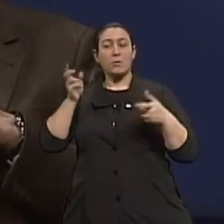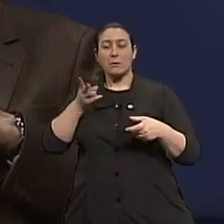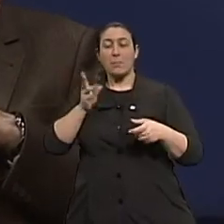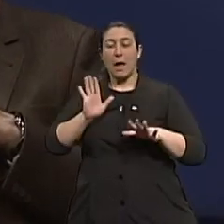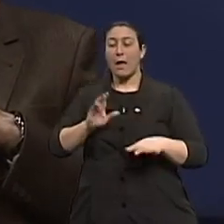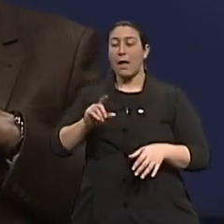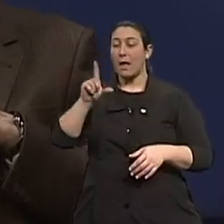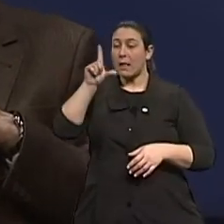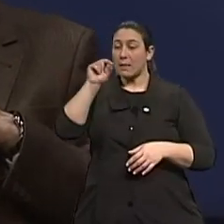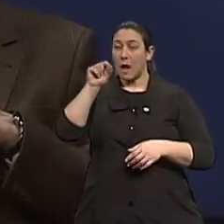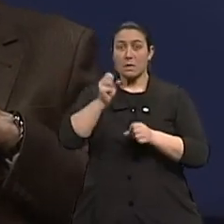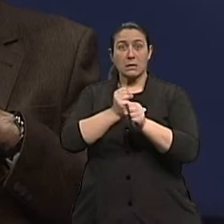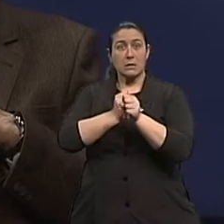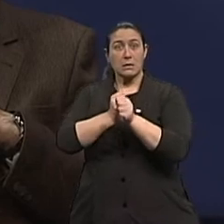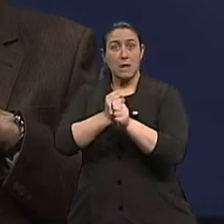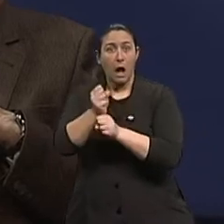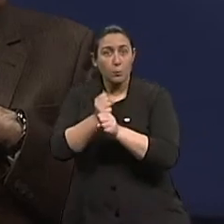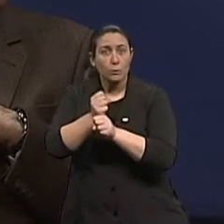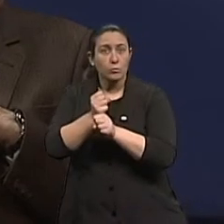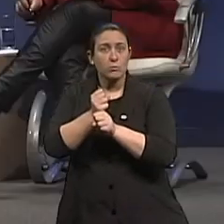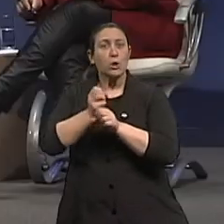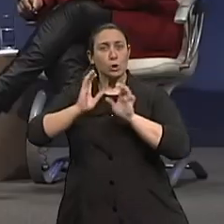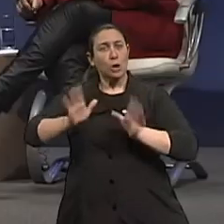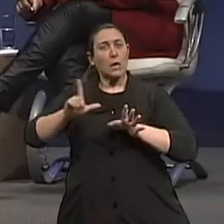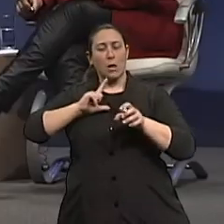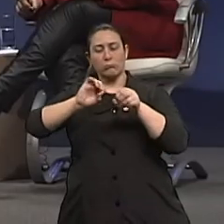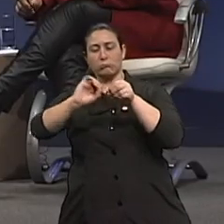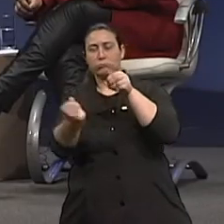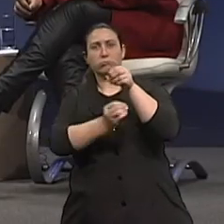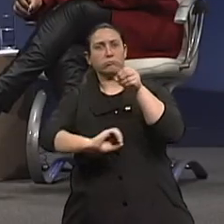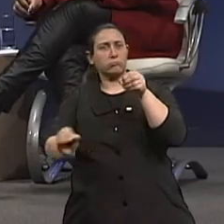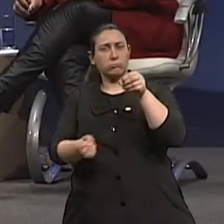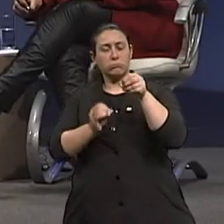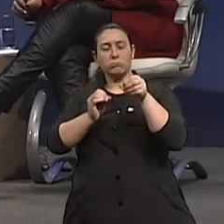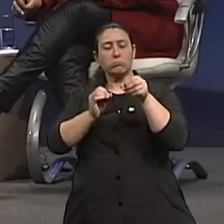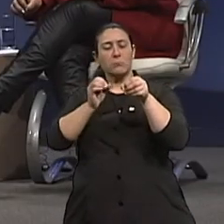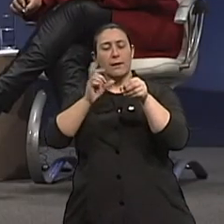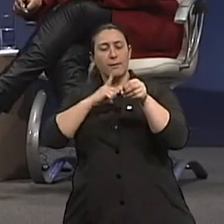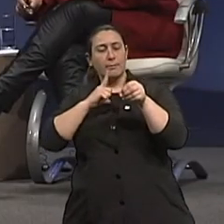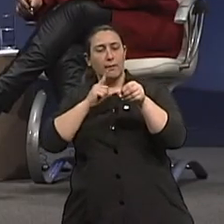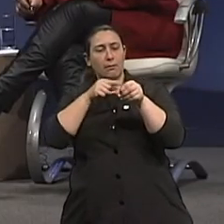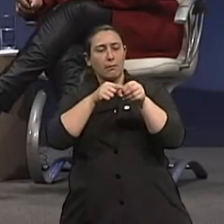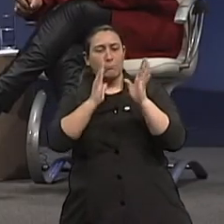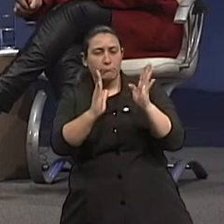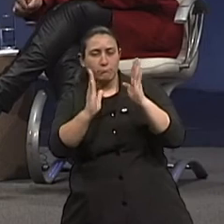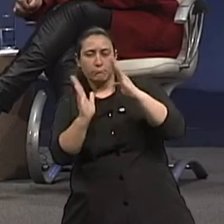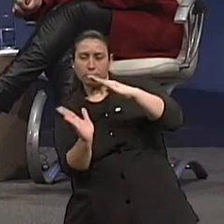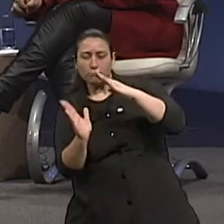de vida a chance de ter um tumor de intestino. Chegando até 4% aos 80 anos.